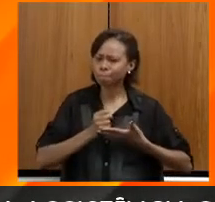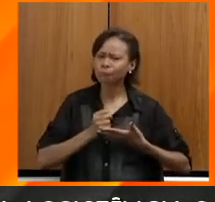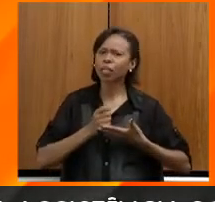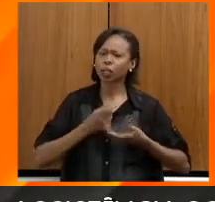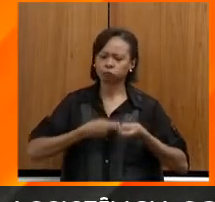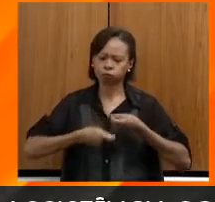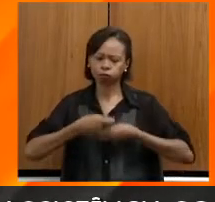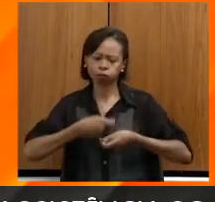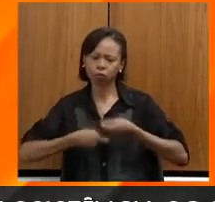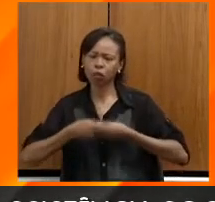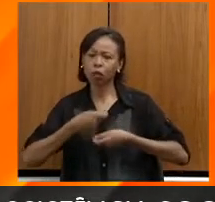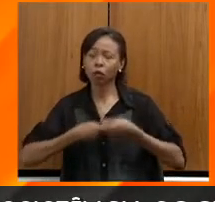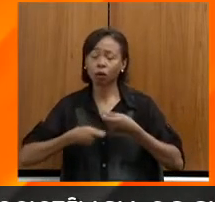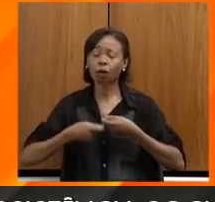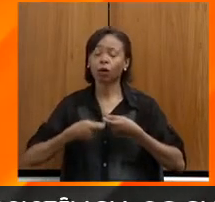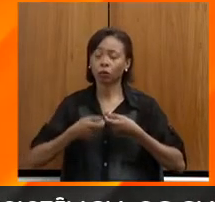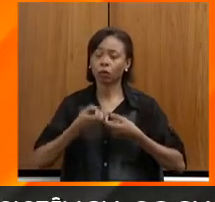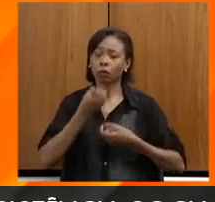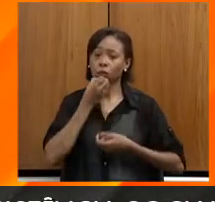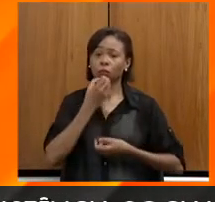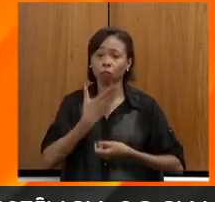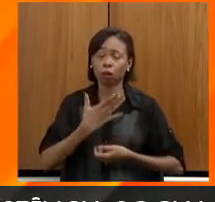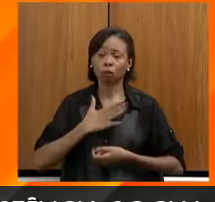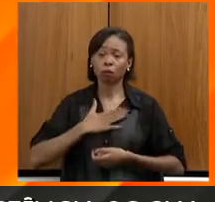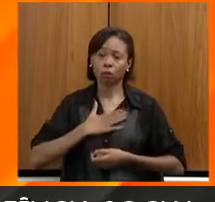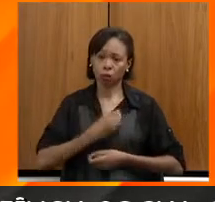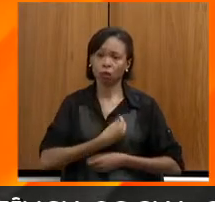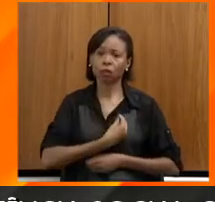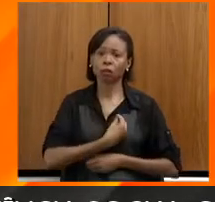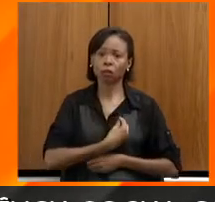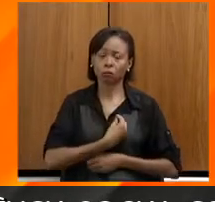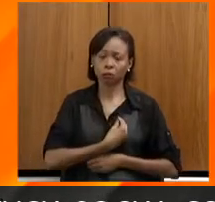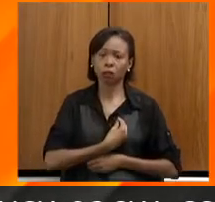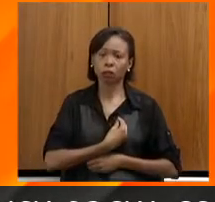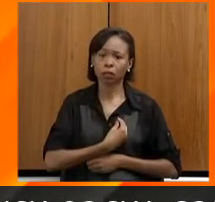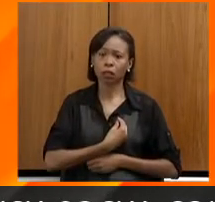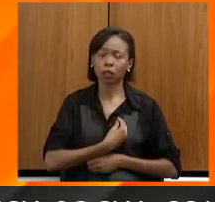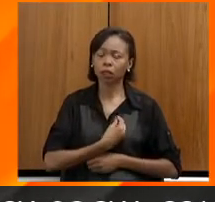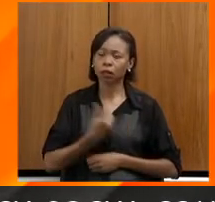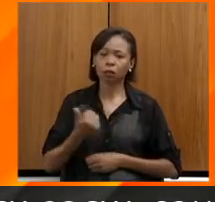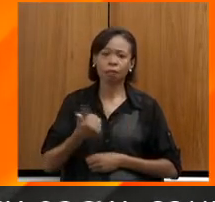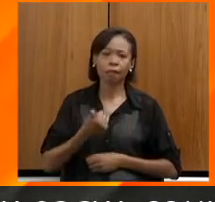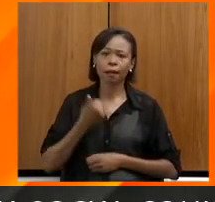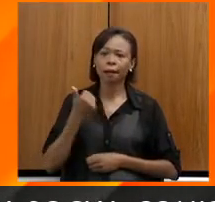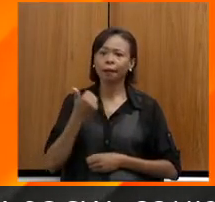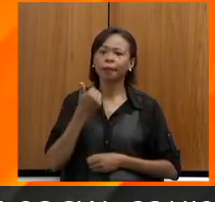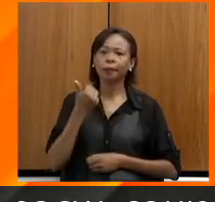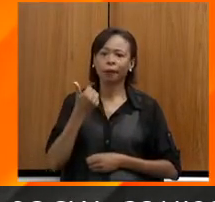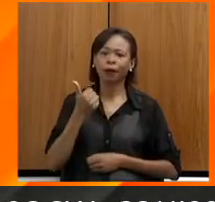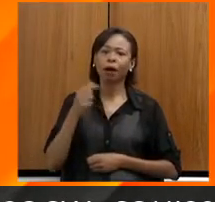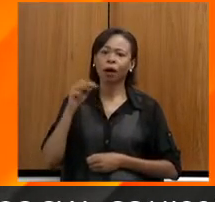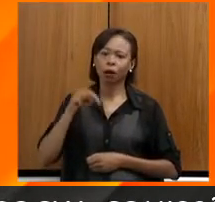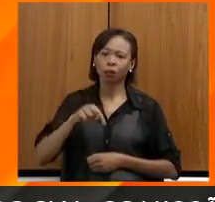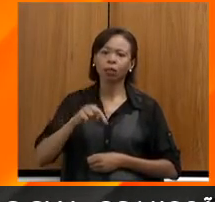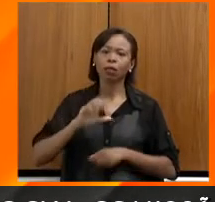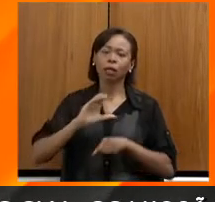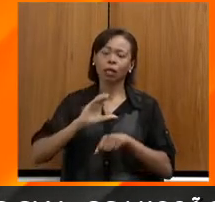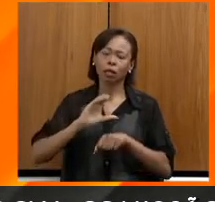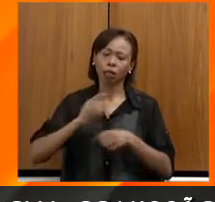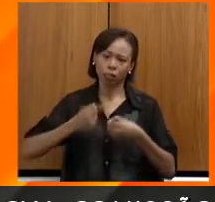tem sido um curso gratificante para a minha vida e que foi a melhor coisa que veio para a nossa cidade para nos ajudar.